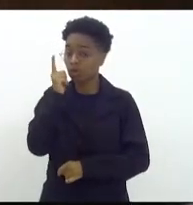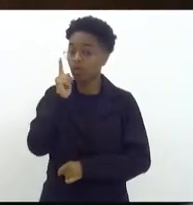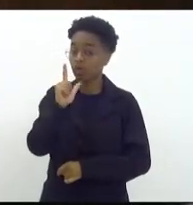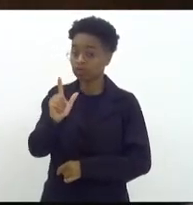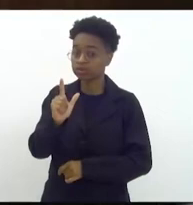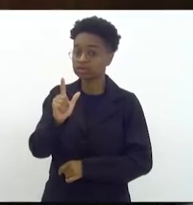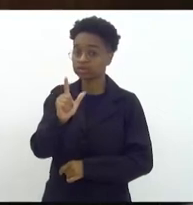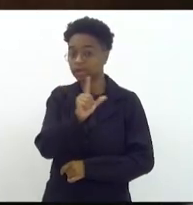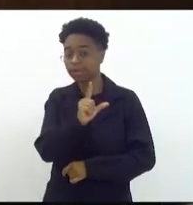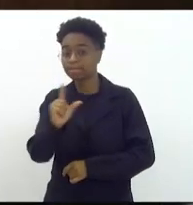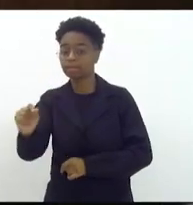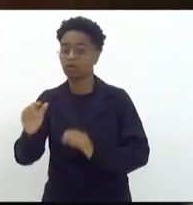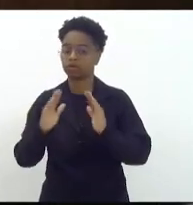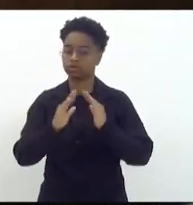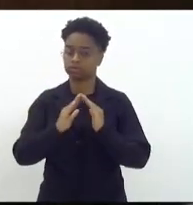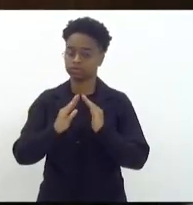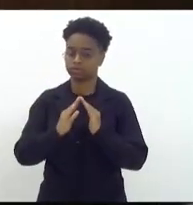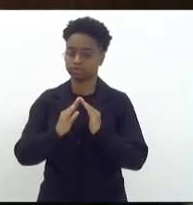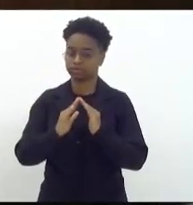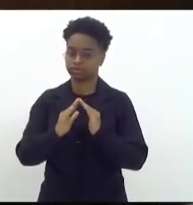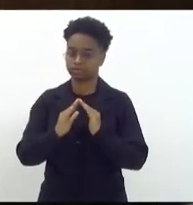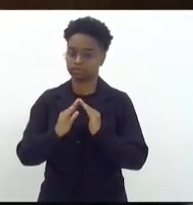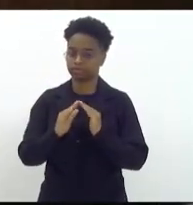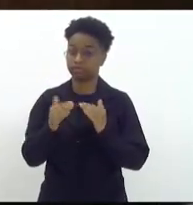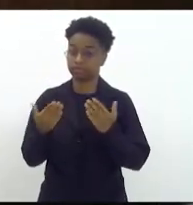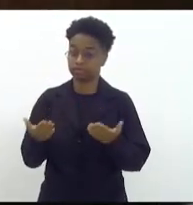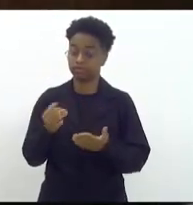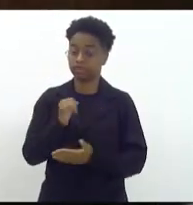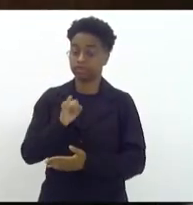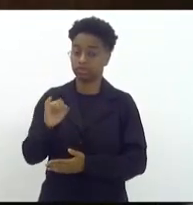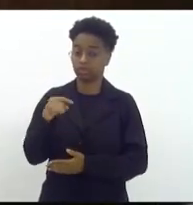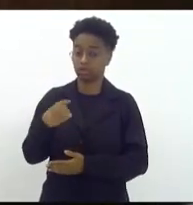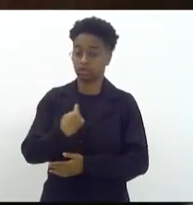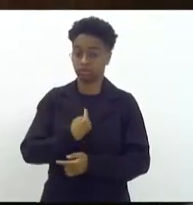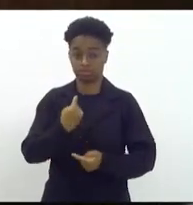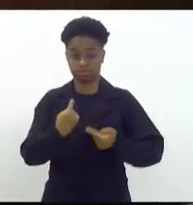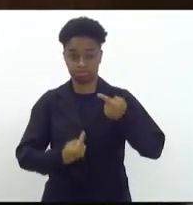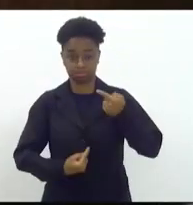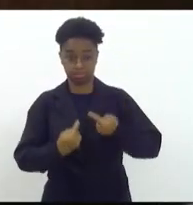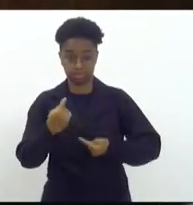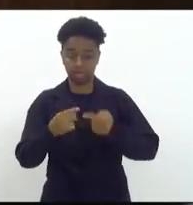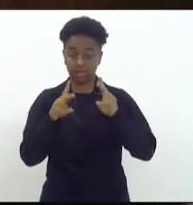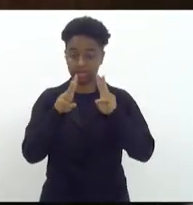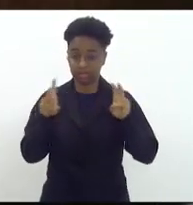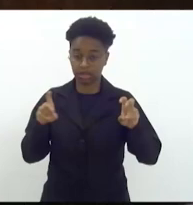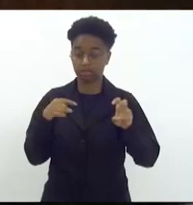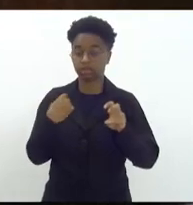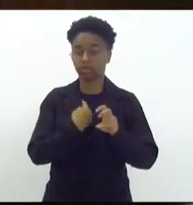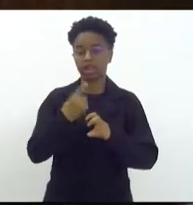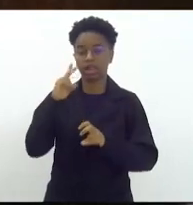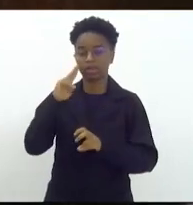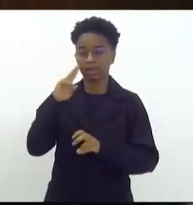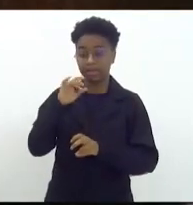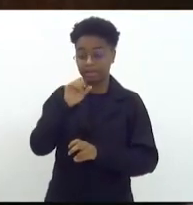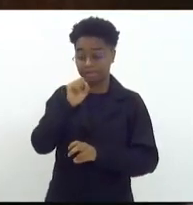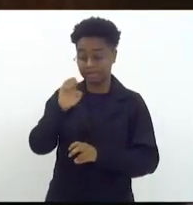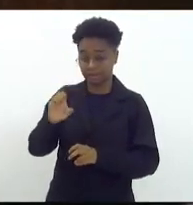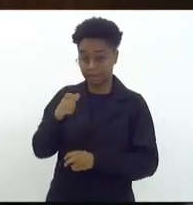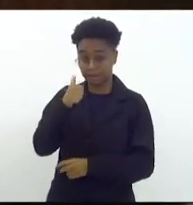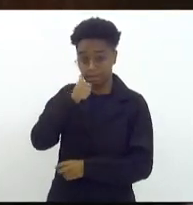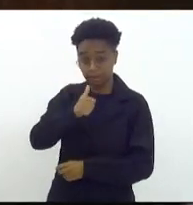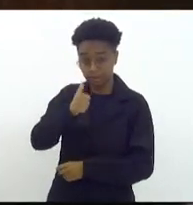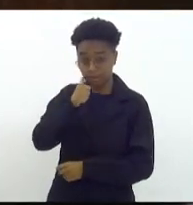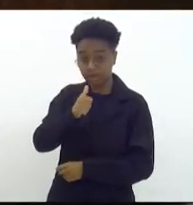sair da sua casa. e quando nós tratávamos a questão, nós lembravamos se uma mulher pode